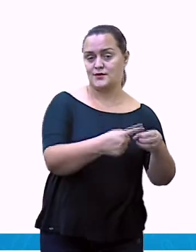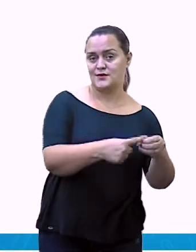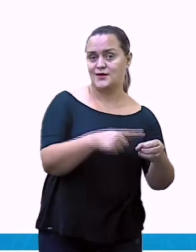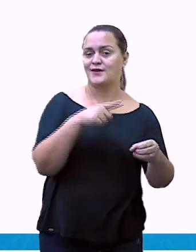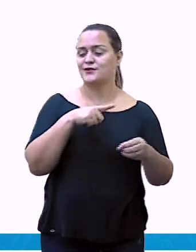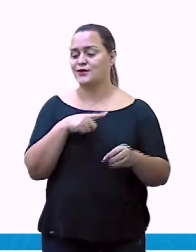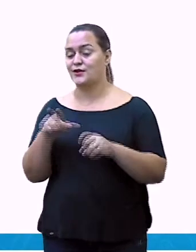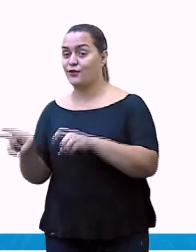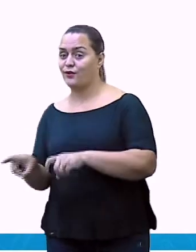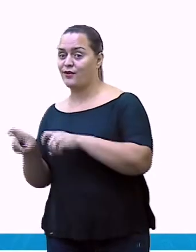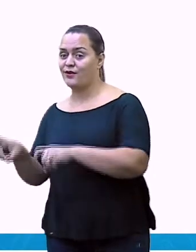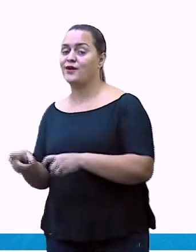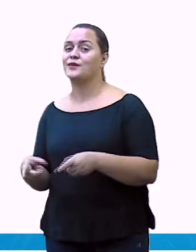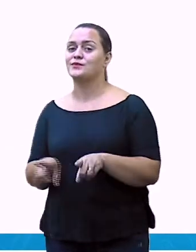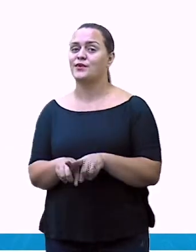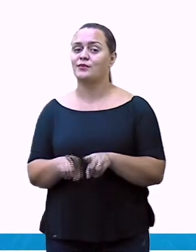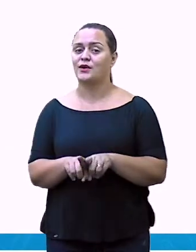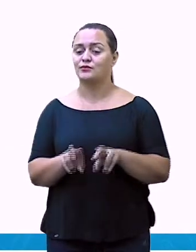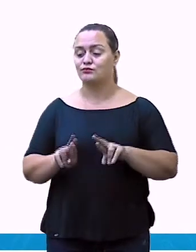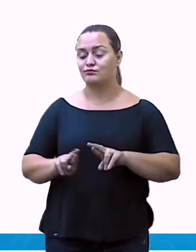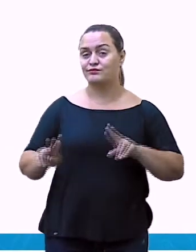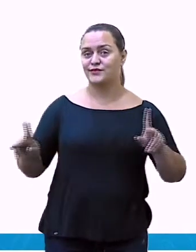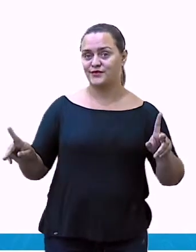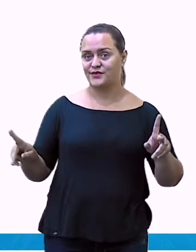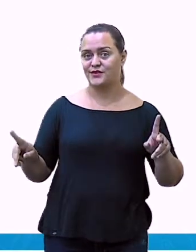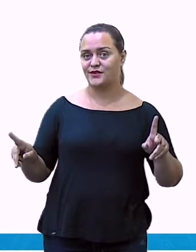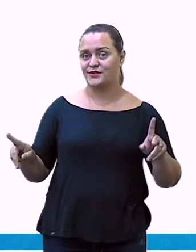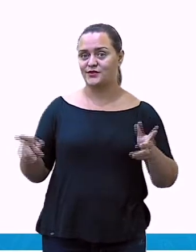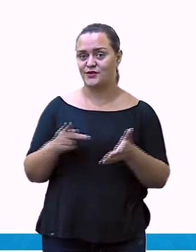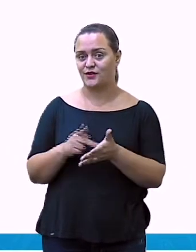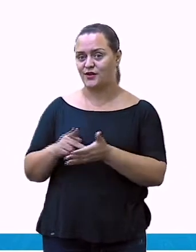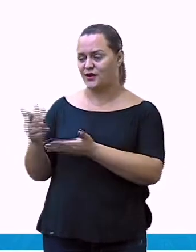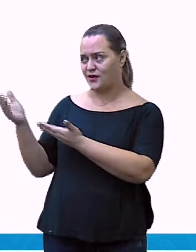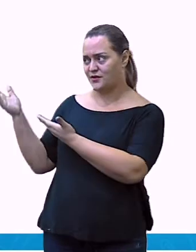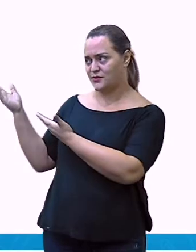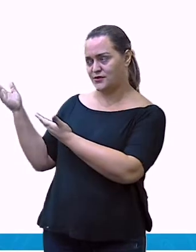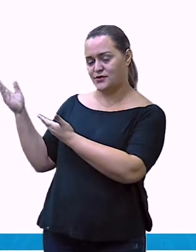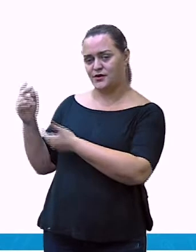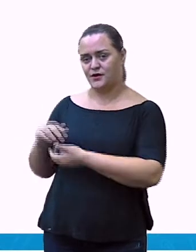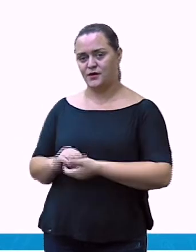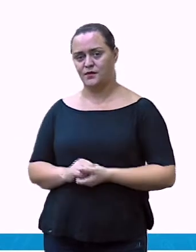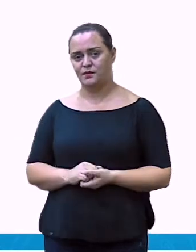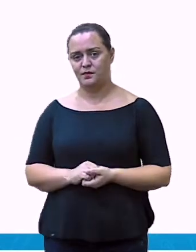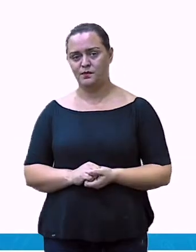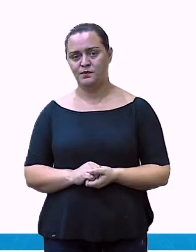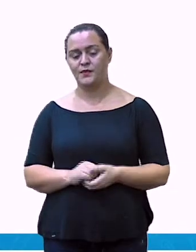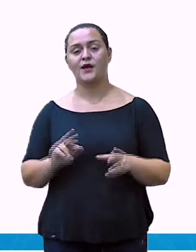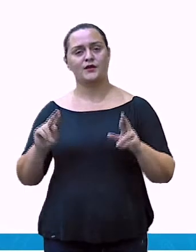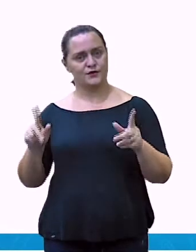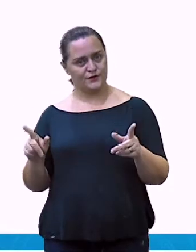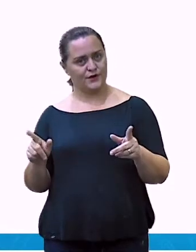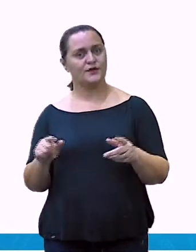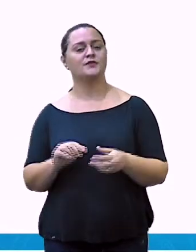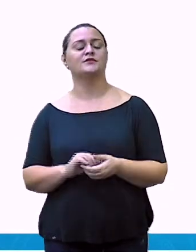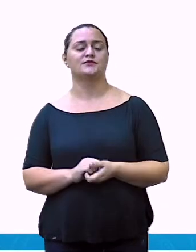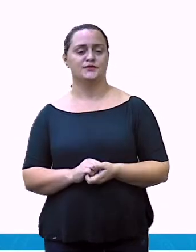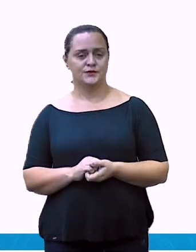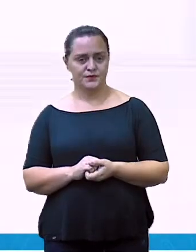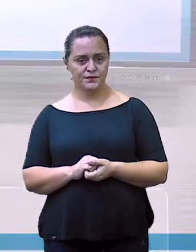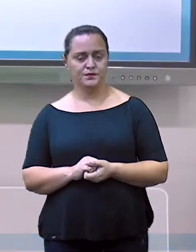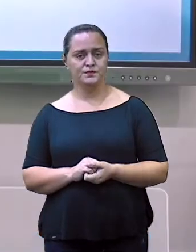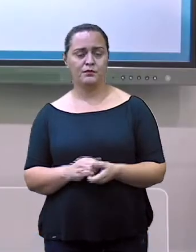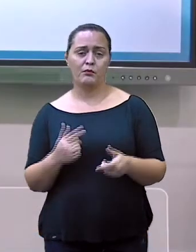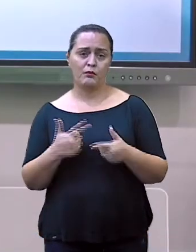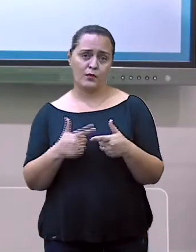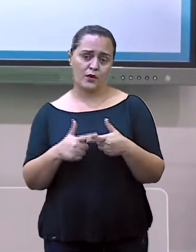moradias da cidade é um pouco diferente das moradias no campo, por conta do